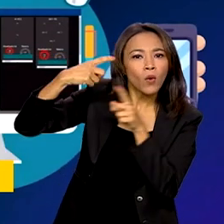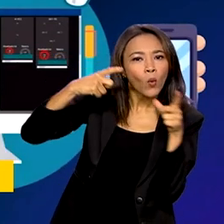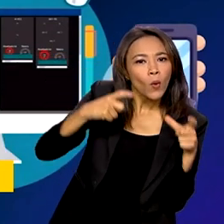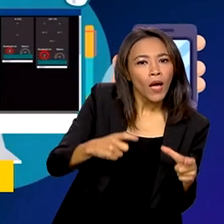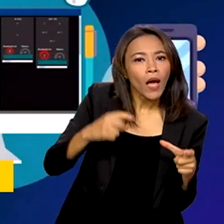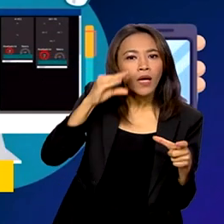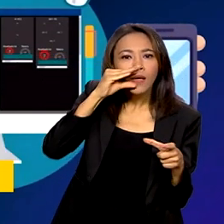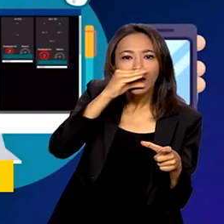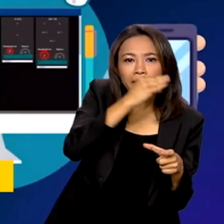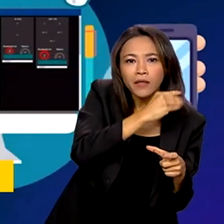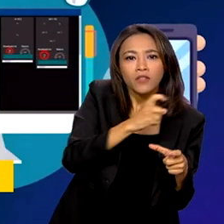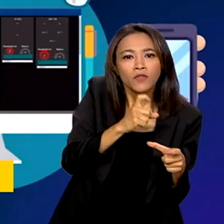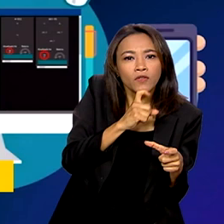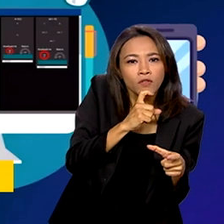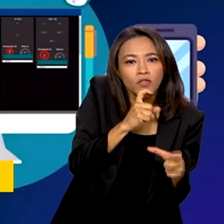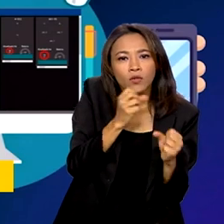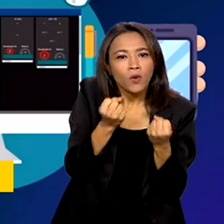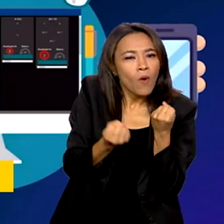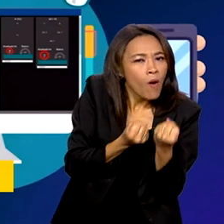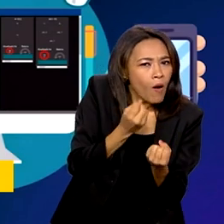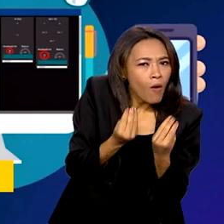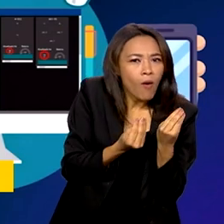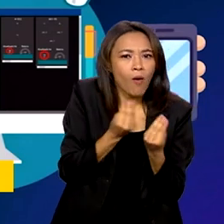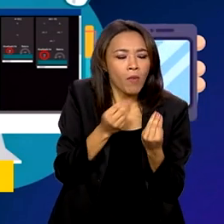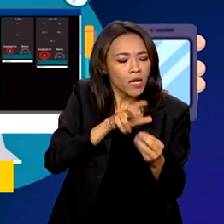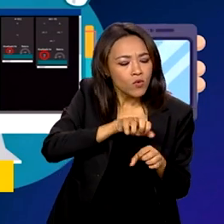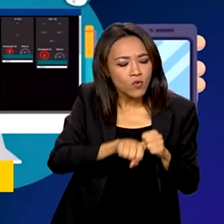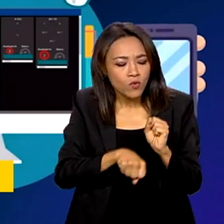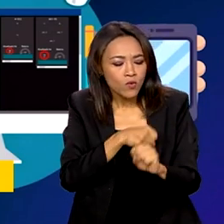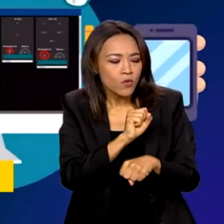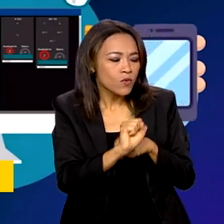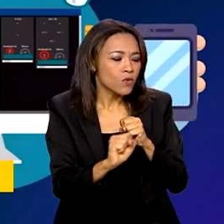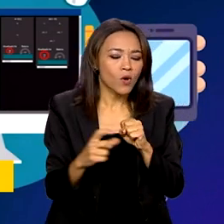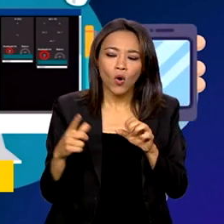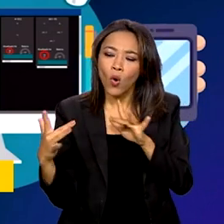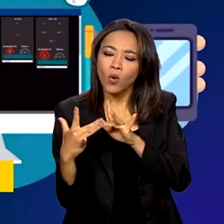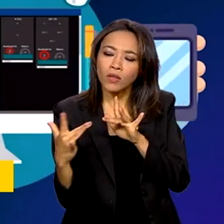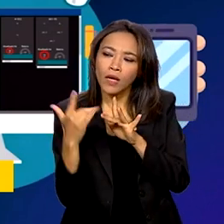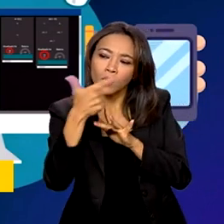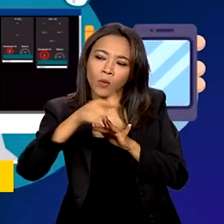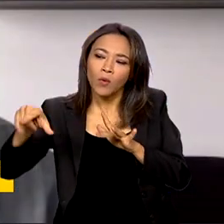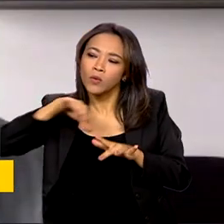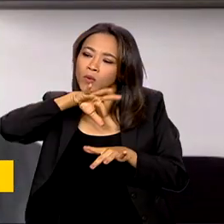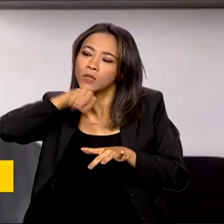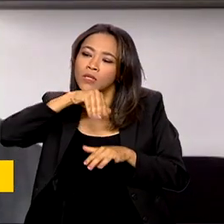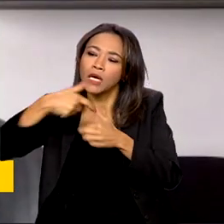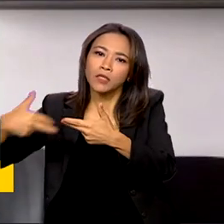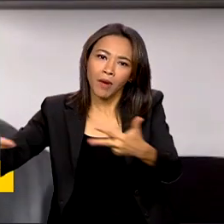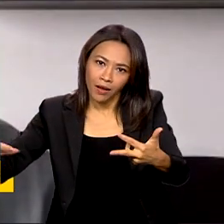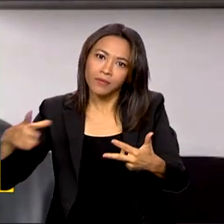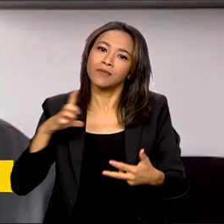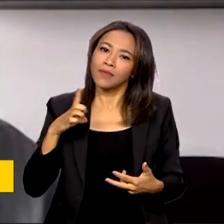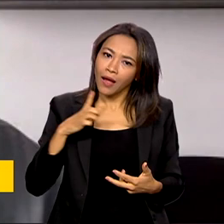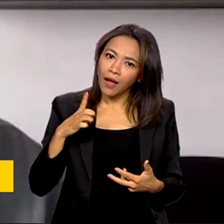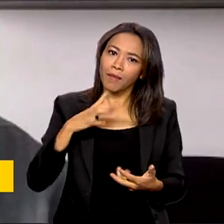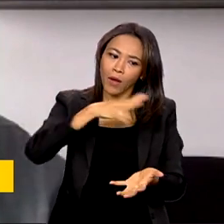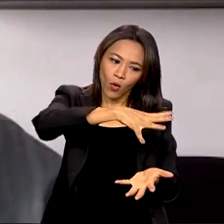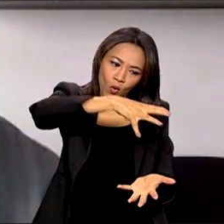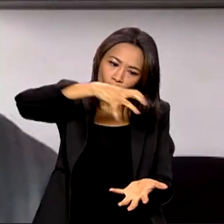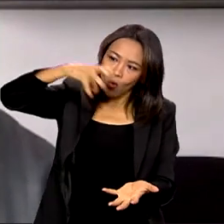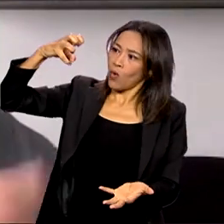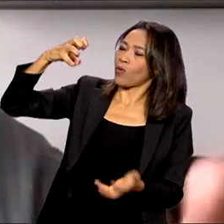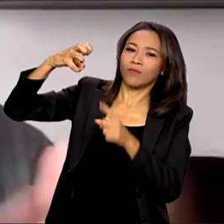que o animal está, por onde ele passa e se teve contato com outros animais. A onça é o